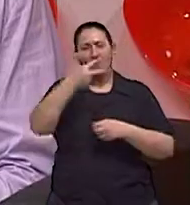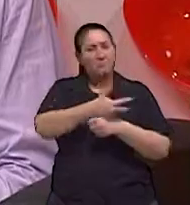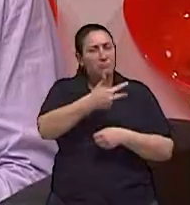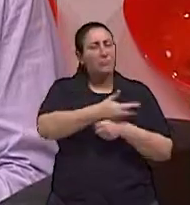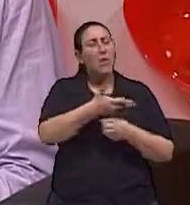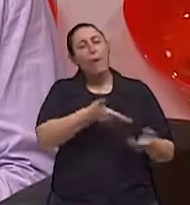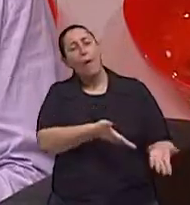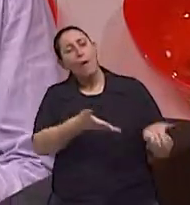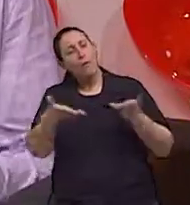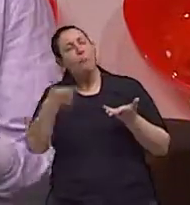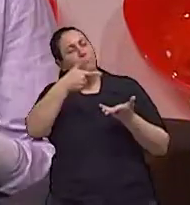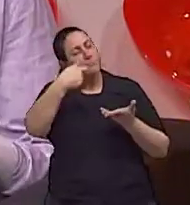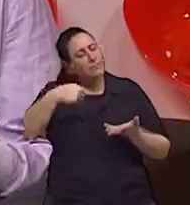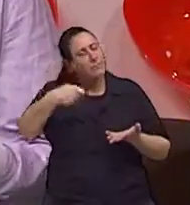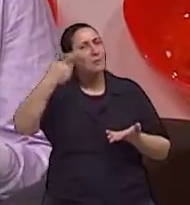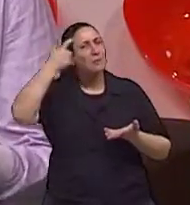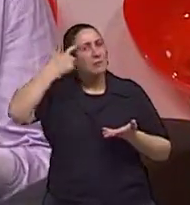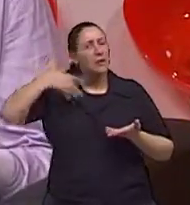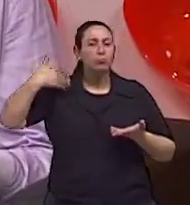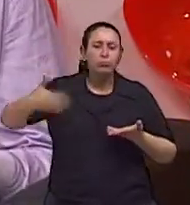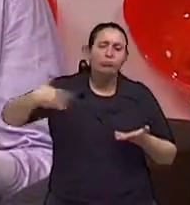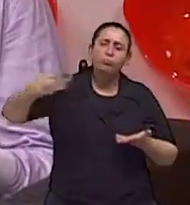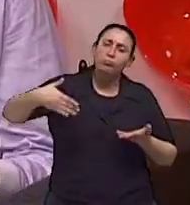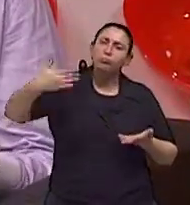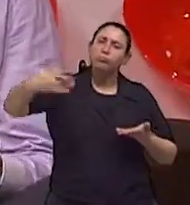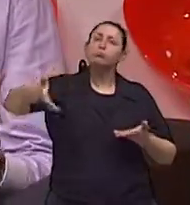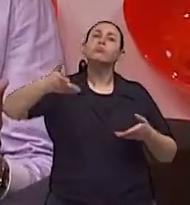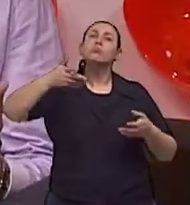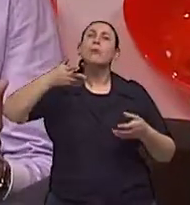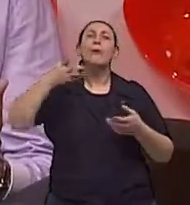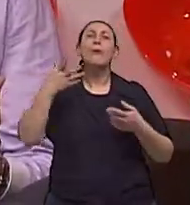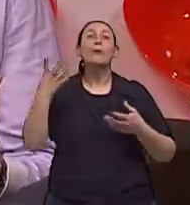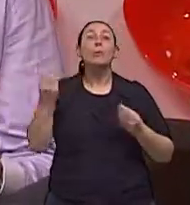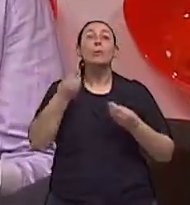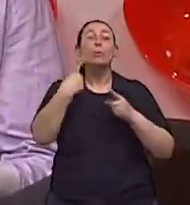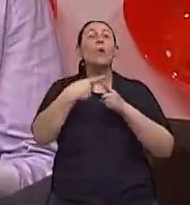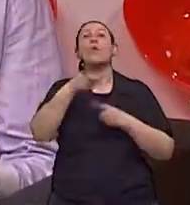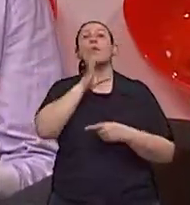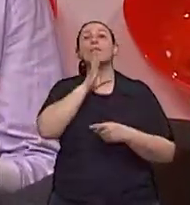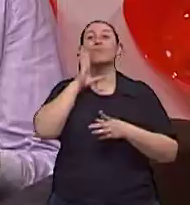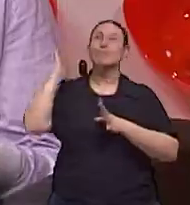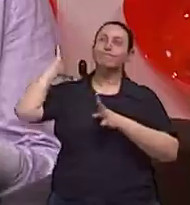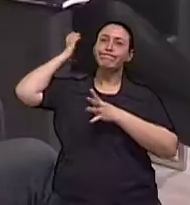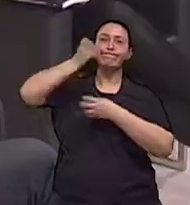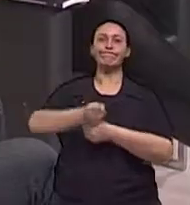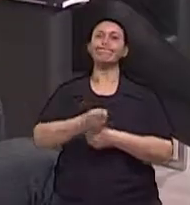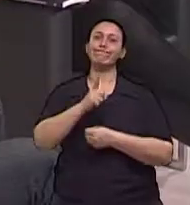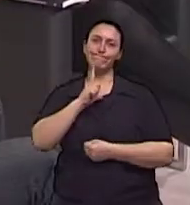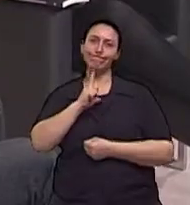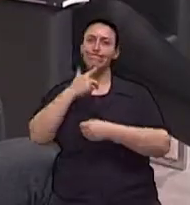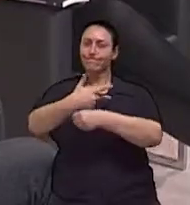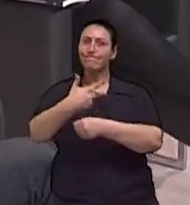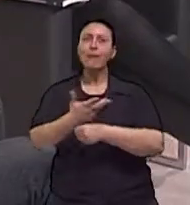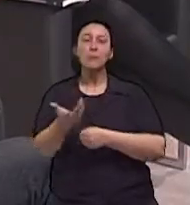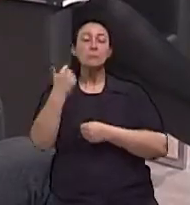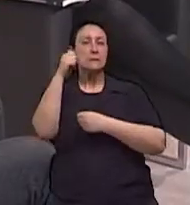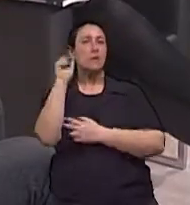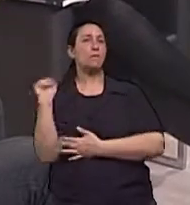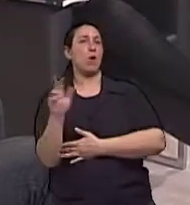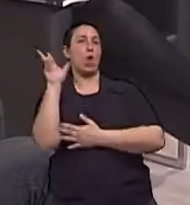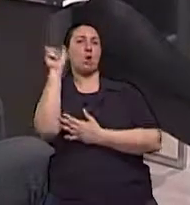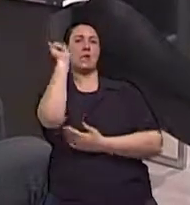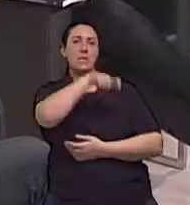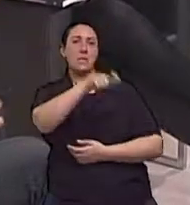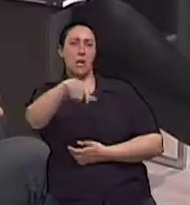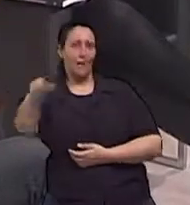inteiro a viver o passado devido ao fato de ser muito valorizada essa questão do passado E isso com certeza vai contribuir para essa